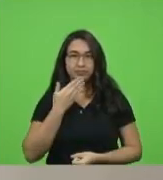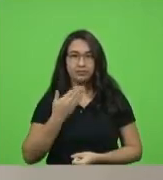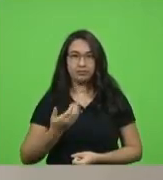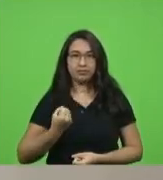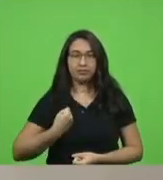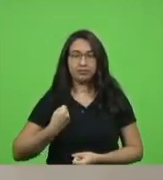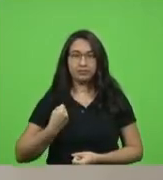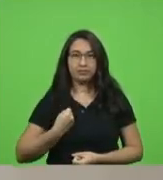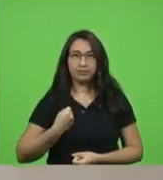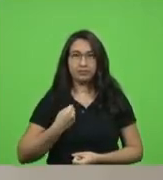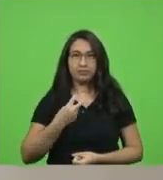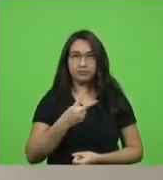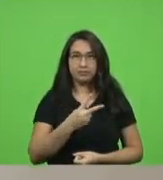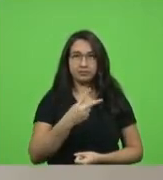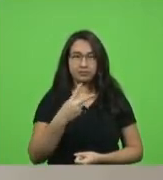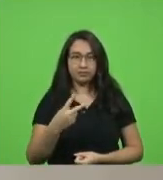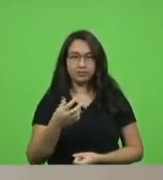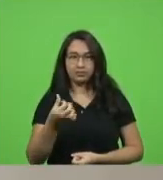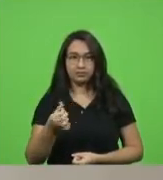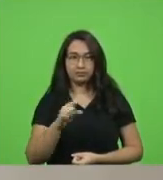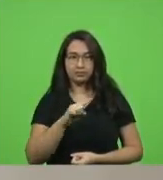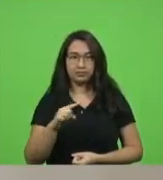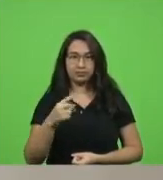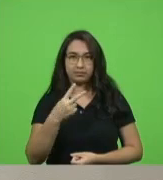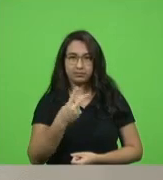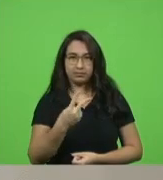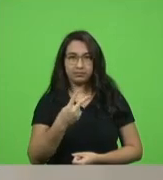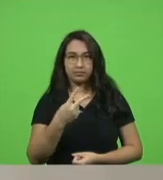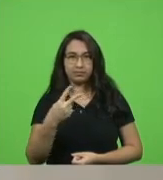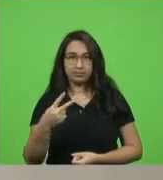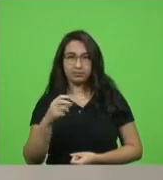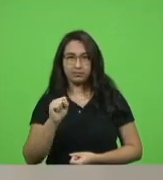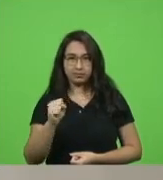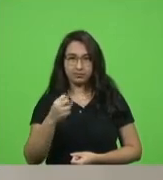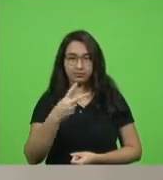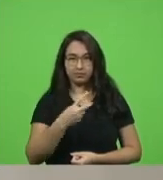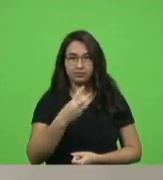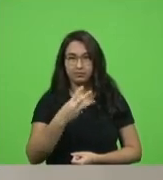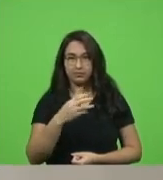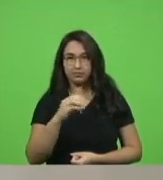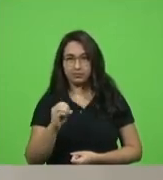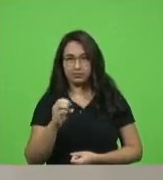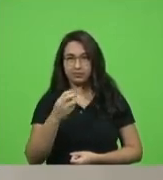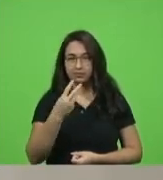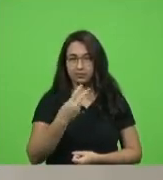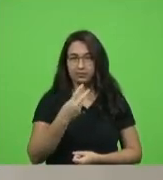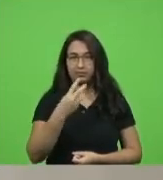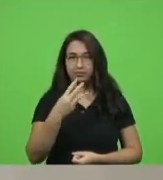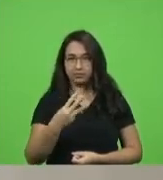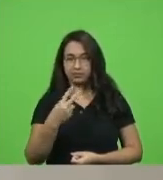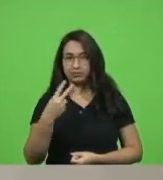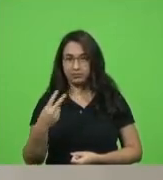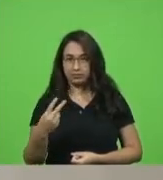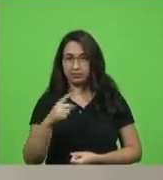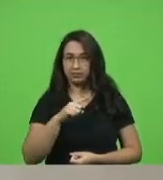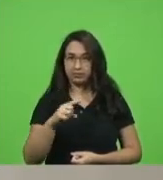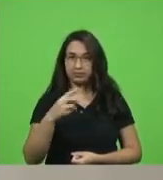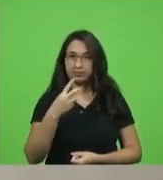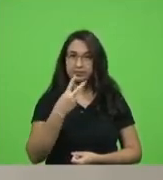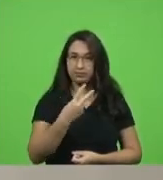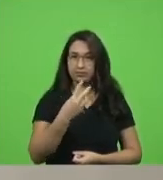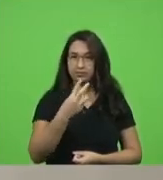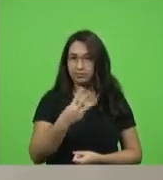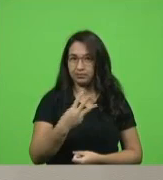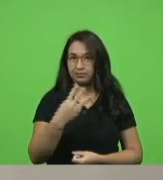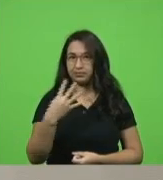requerimentos 226 a 228 230 e 232 a 234 esta presidência